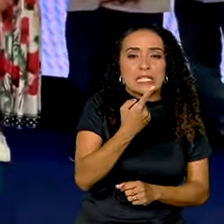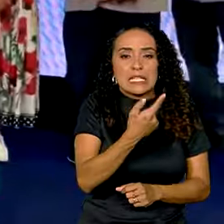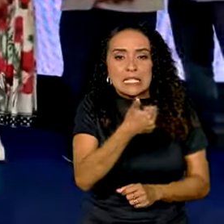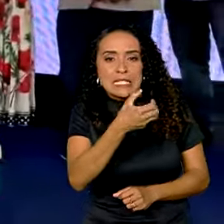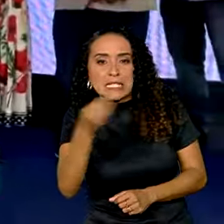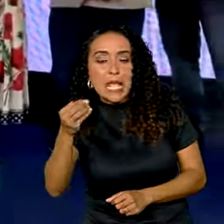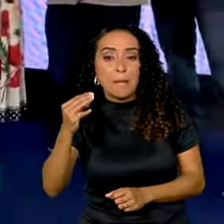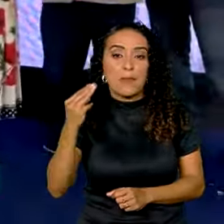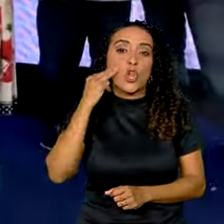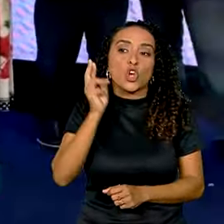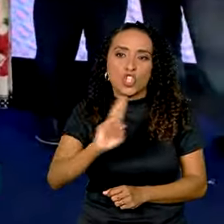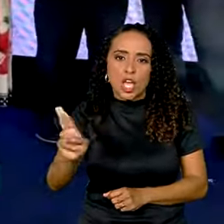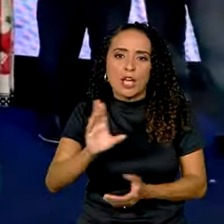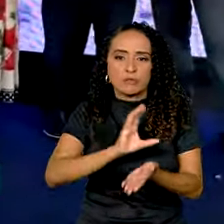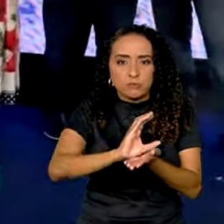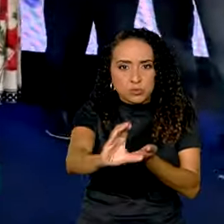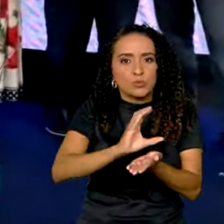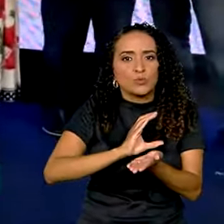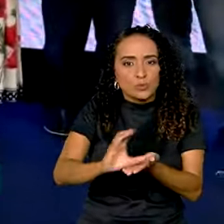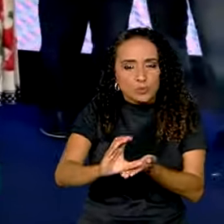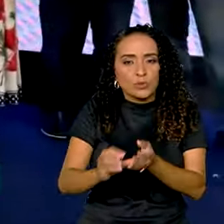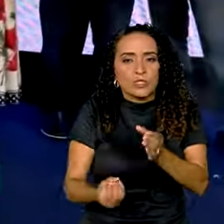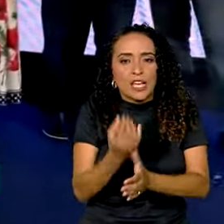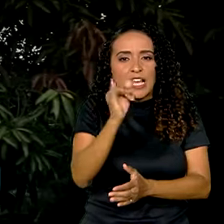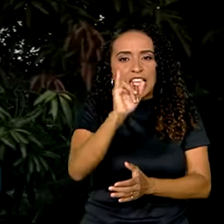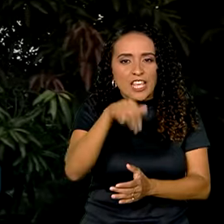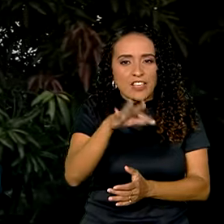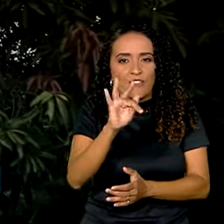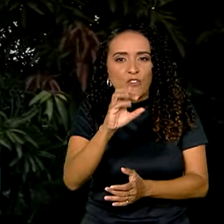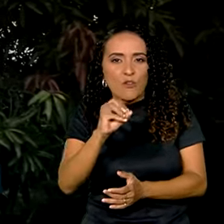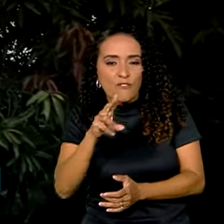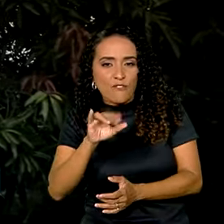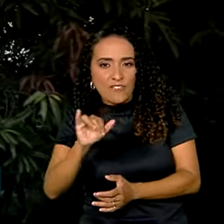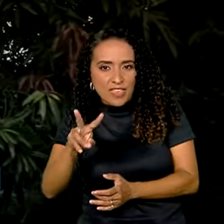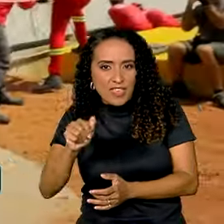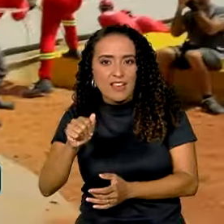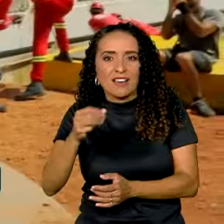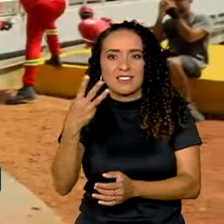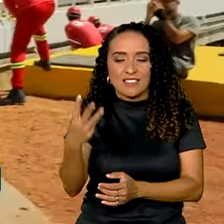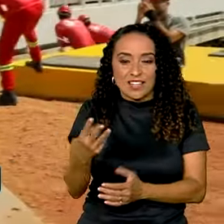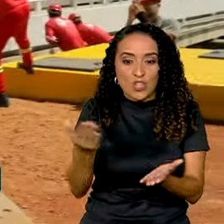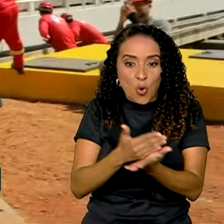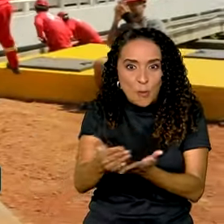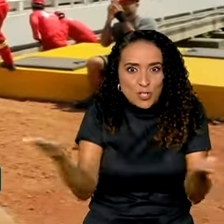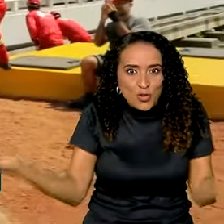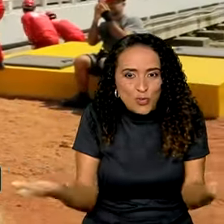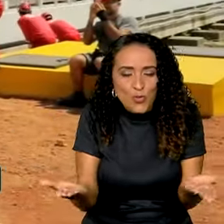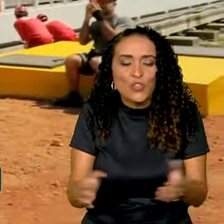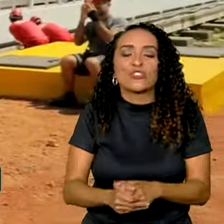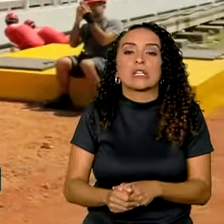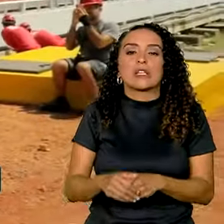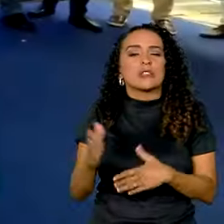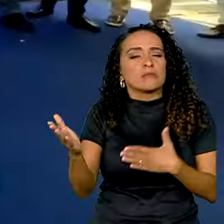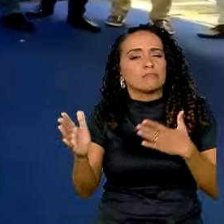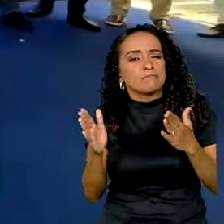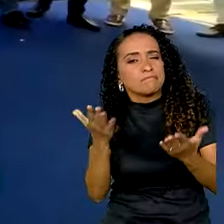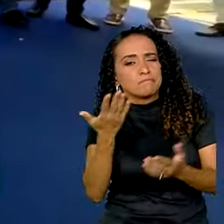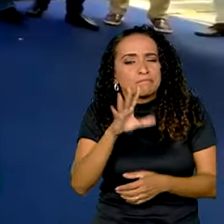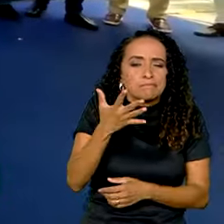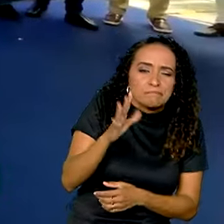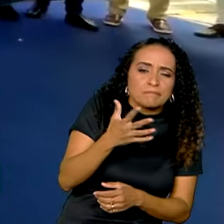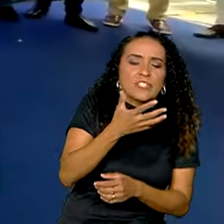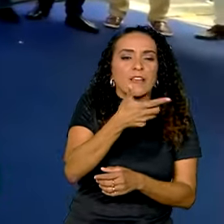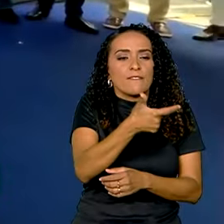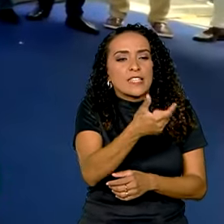milhões de reais será investido nessa Infovia 03, que nós vamos dar o início hoje, agora, e a previsão é de